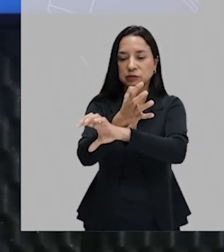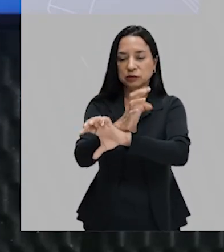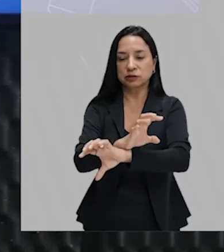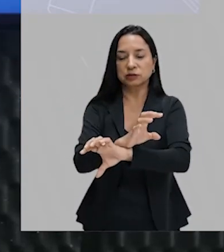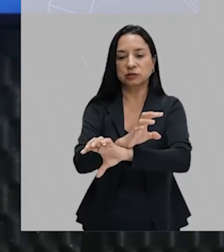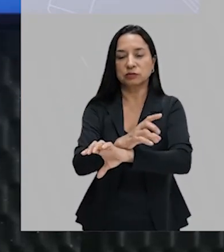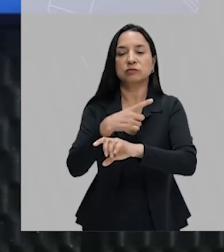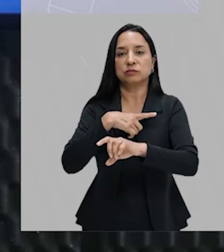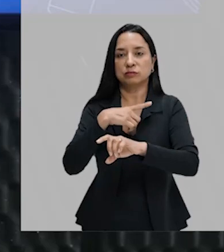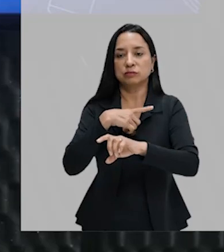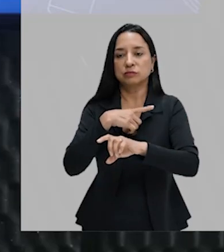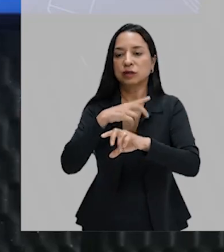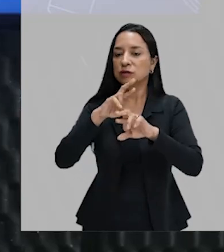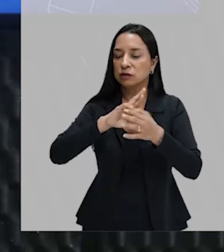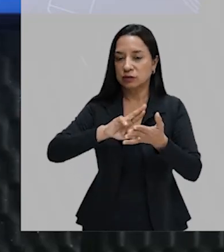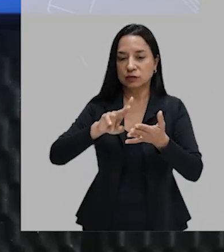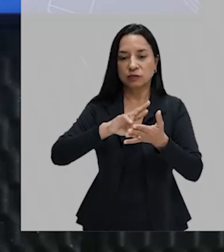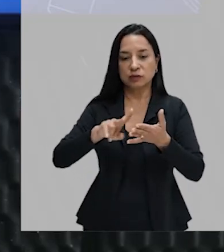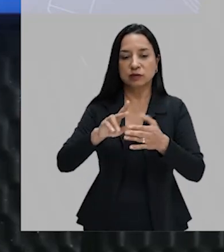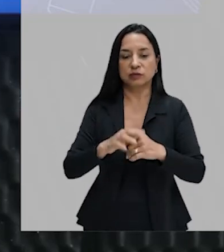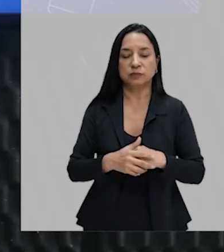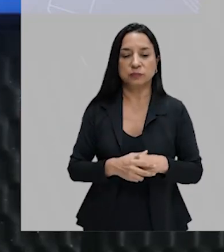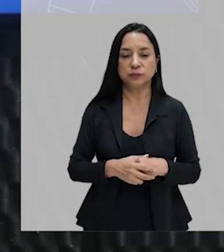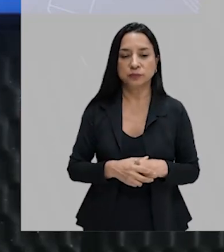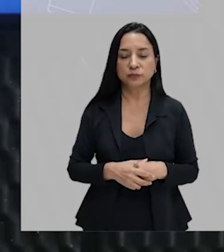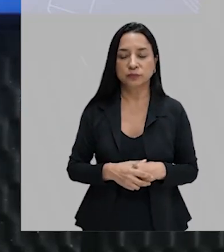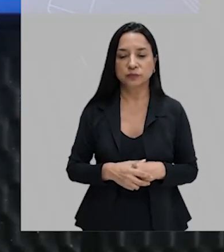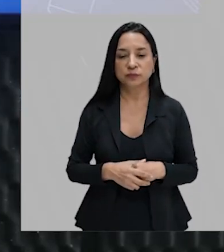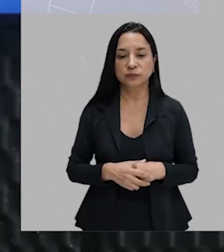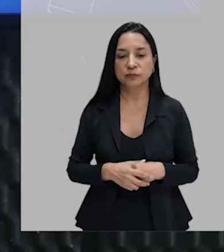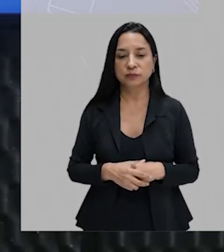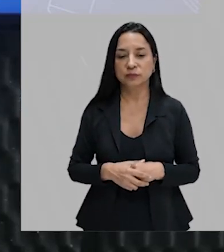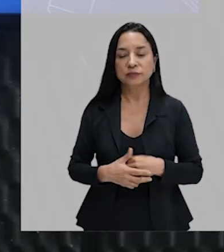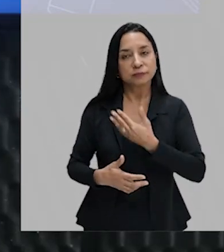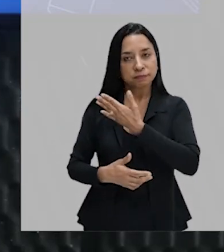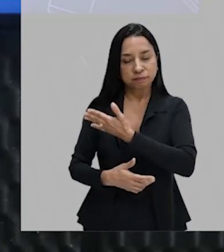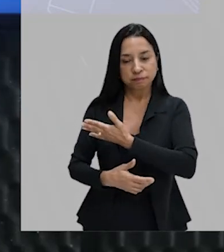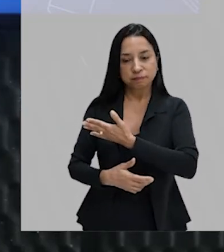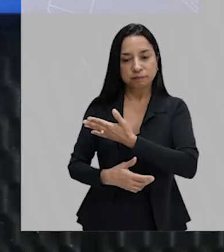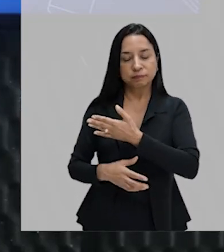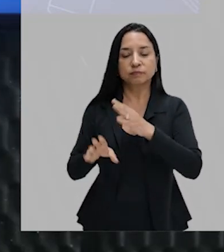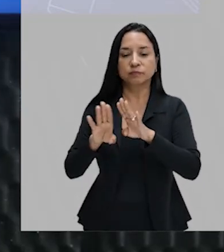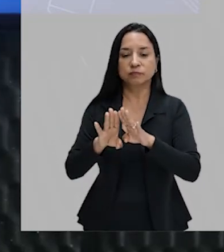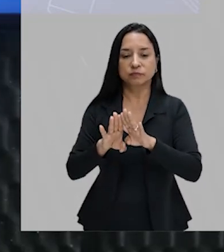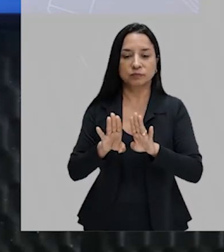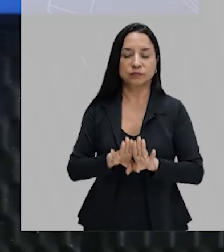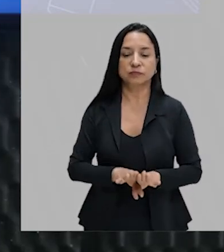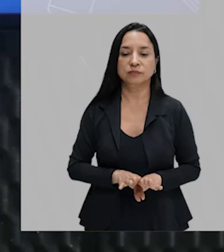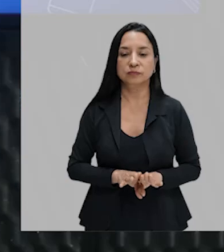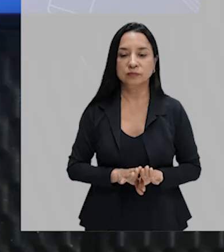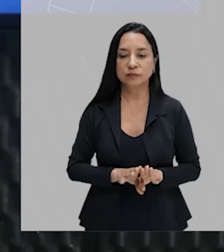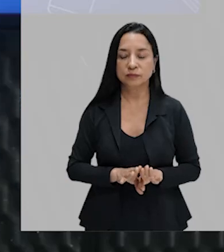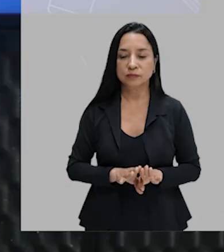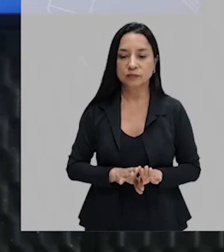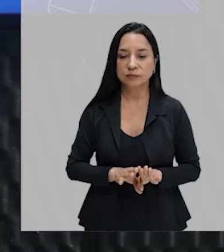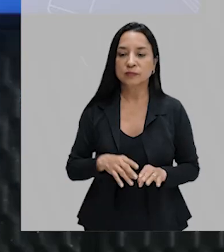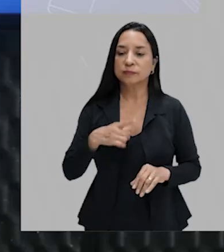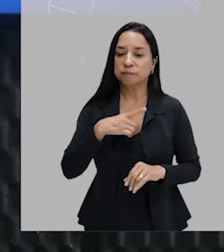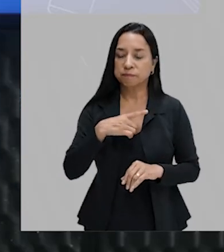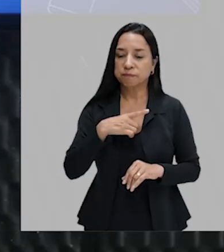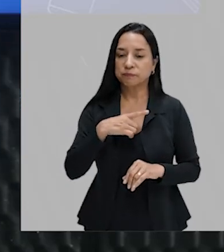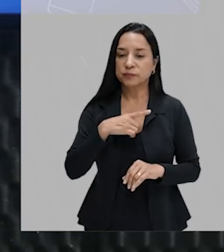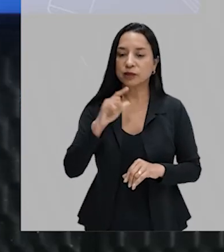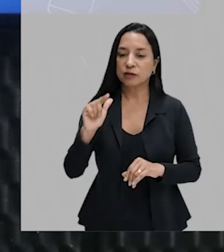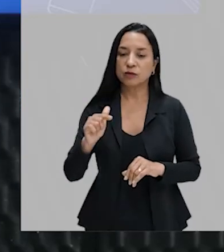essa diferença. Embora também seja conhecida como carro da morte. Já essa aqui, el carro de la muerte, ele tem